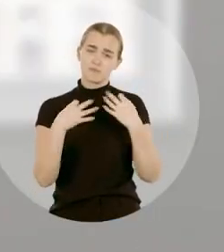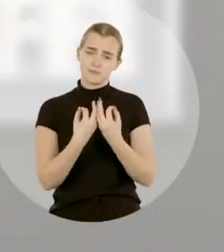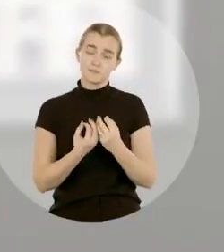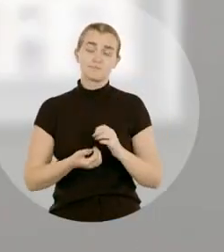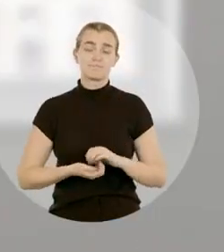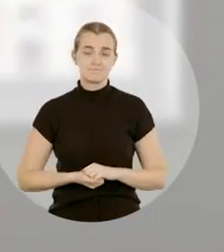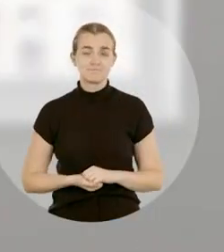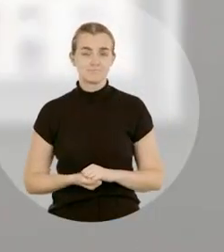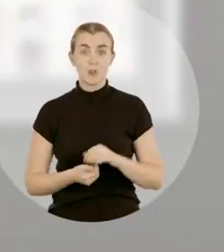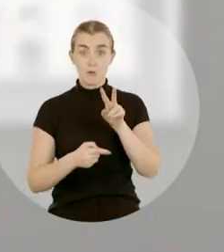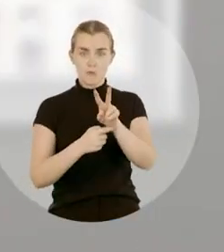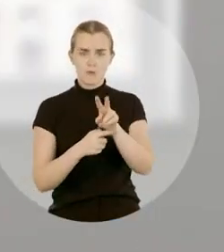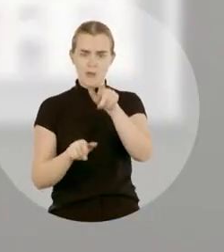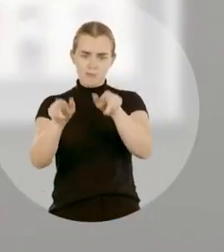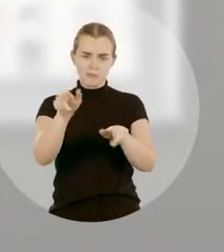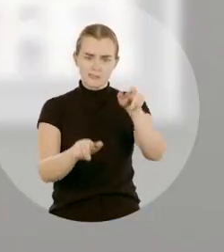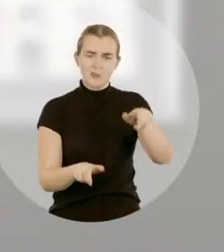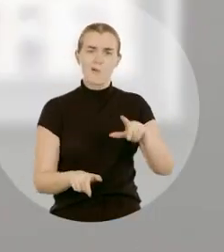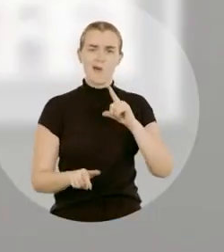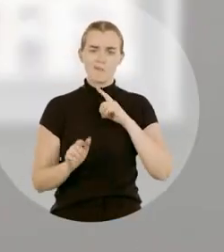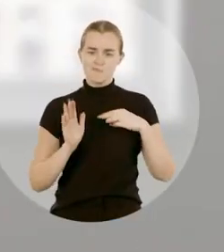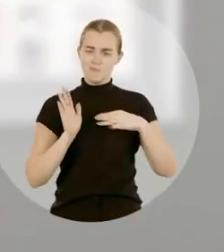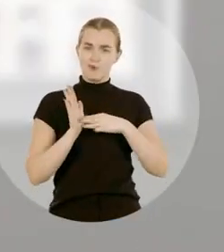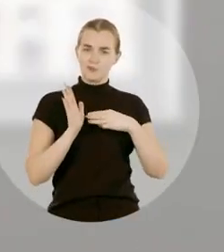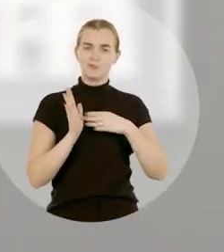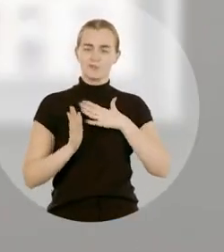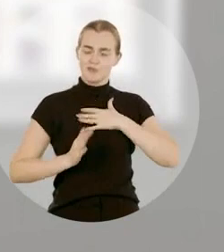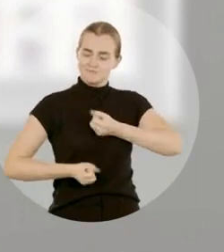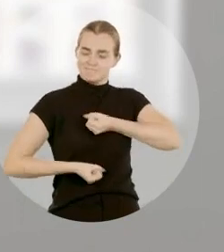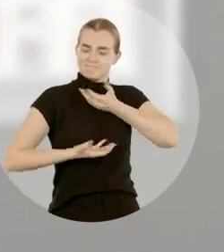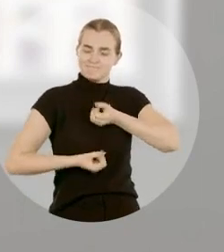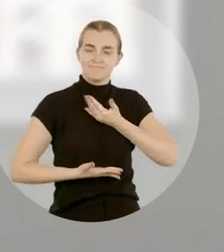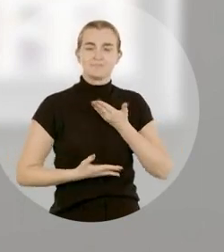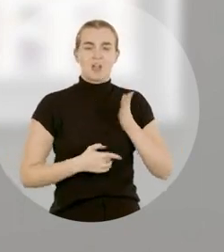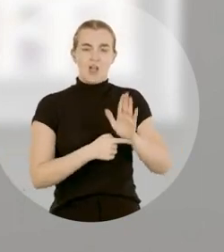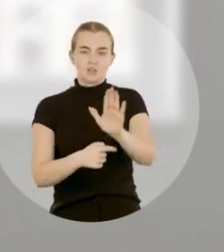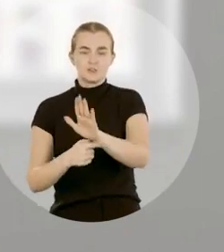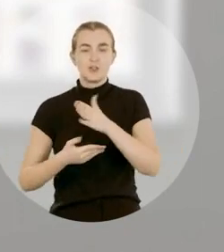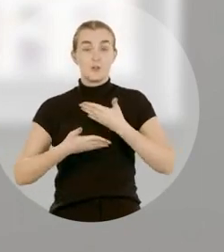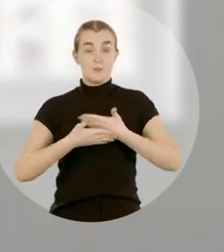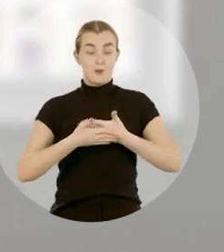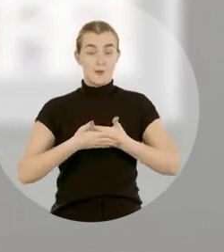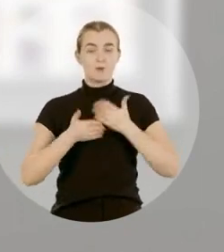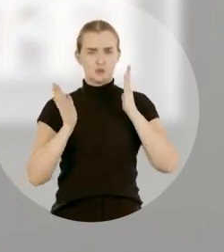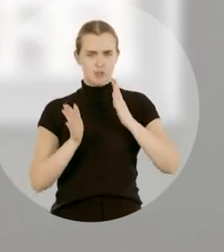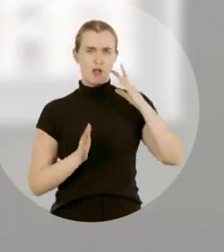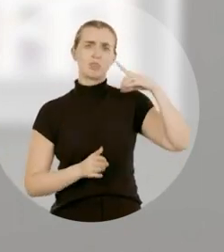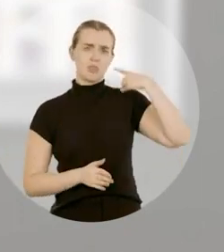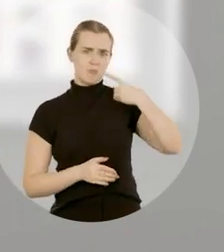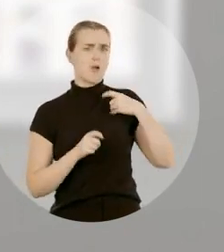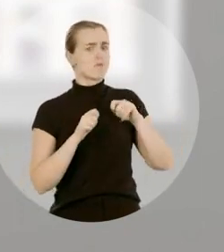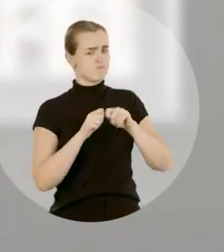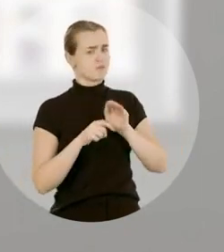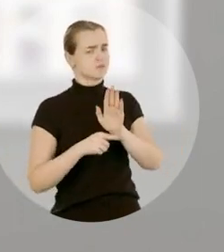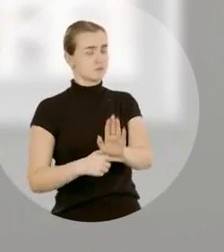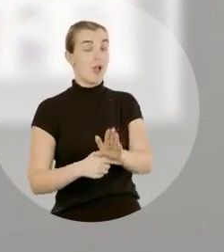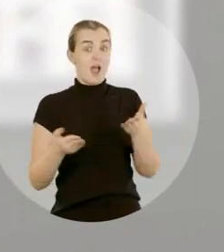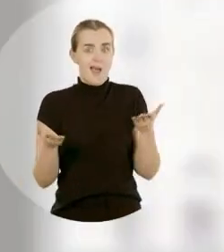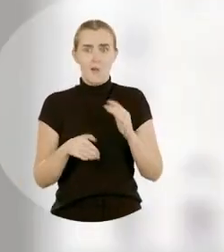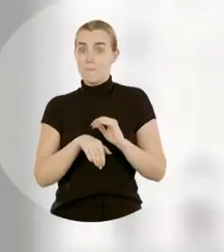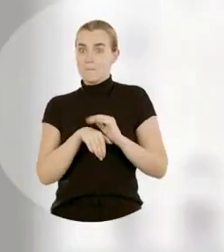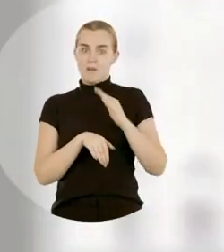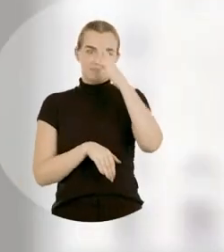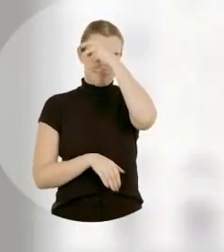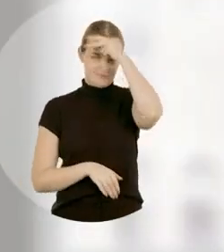é o que mais me motiva a continuar trabalhando por Ribeirão. Fiz muito como deputado, quero e posso fazer ainda mais como